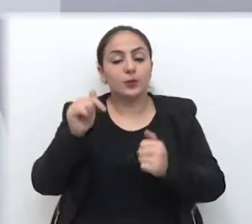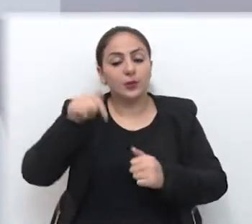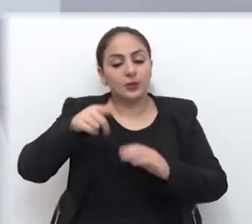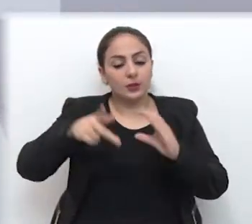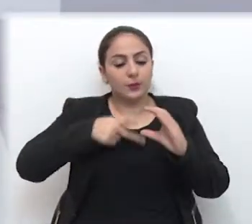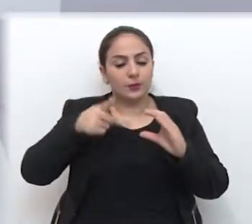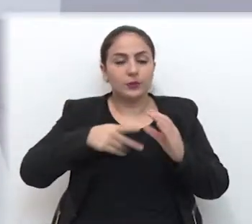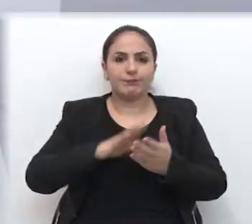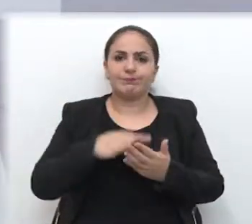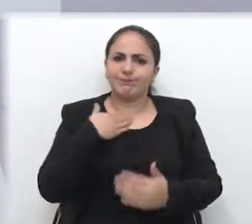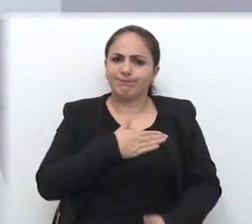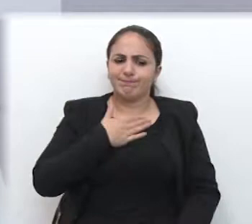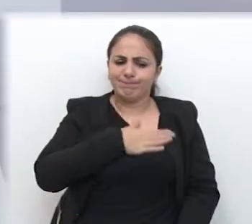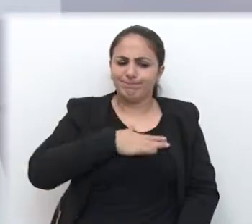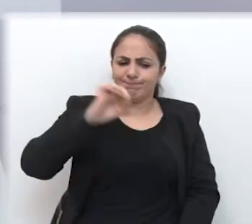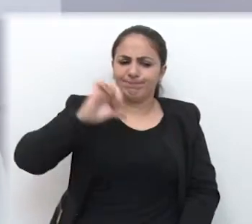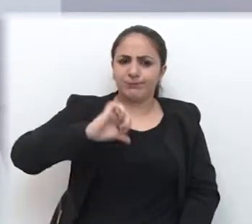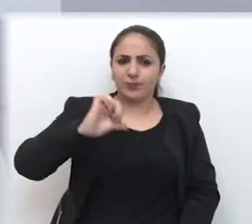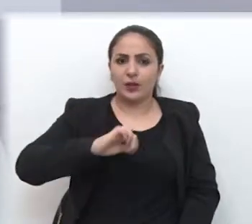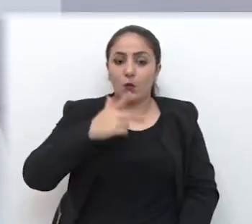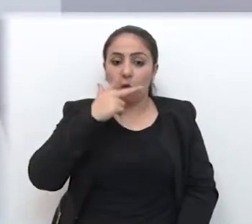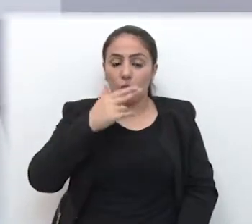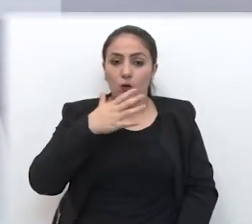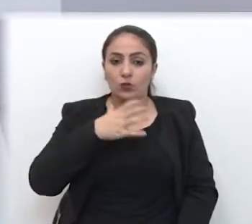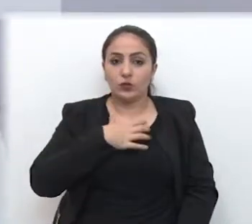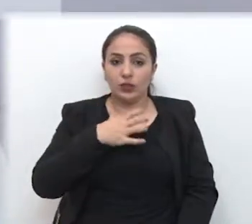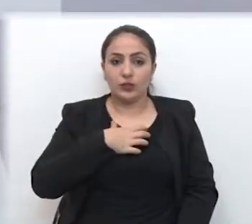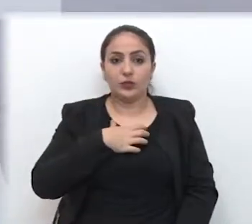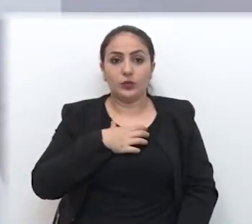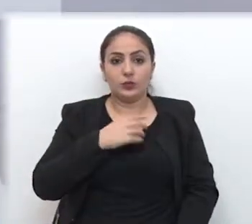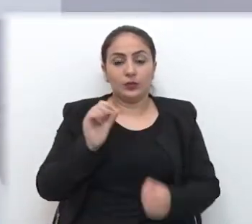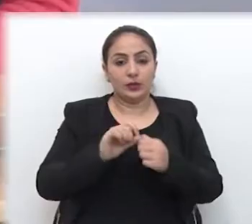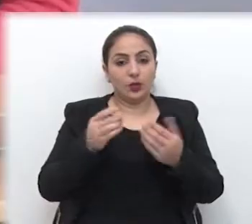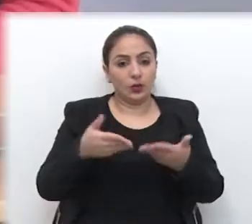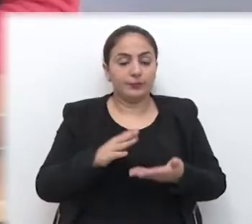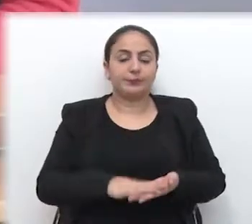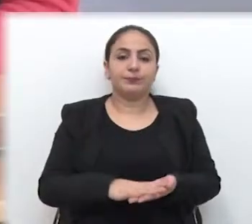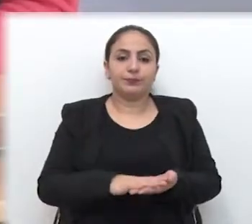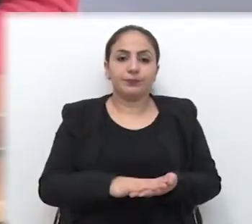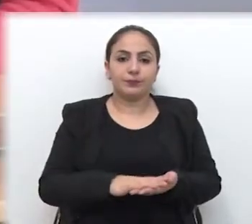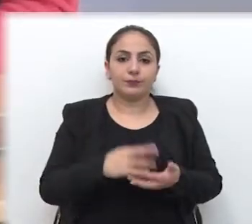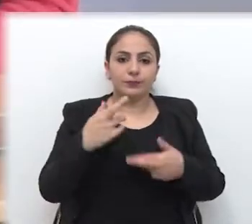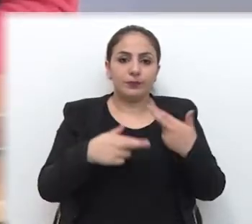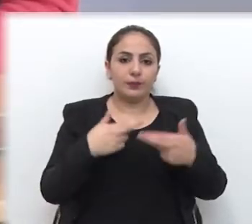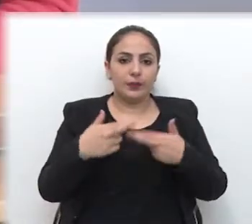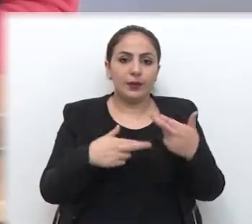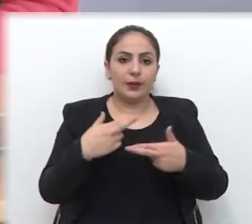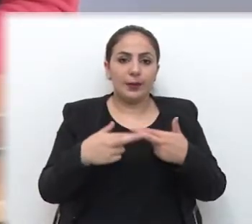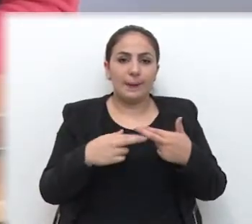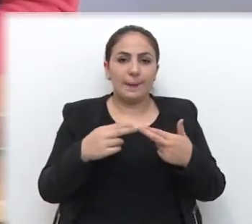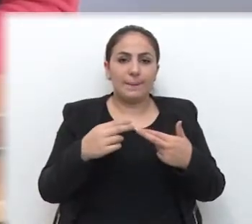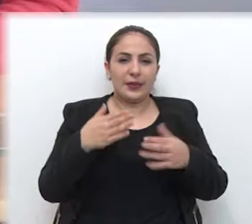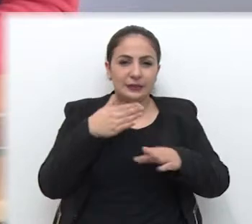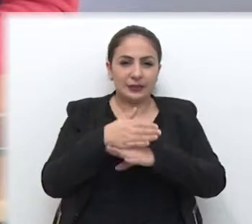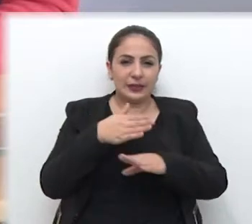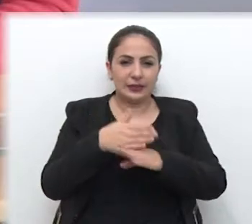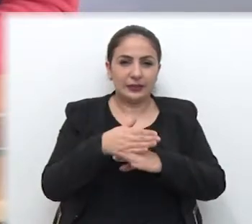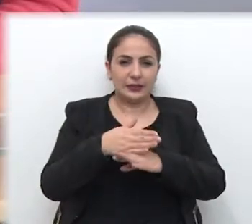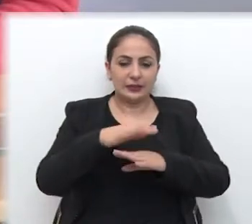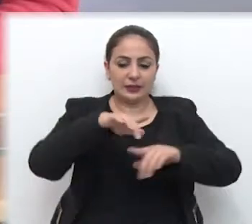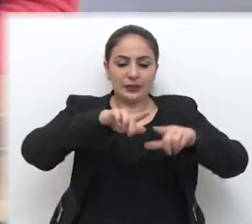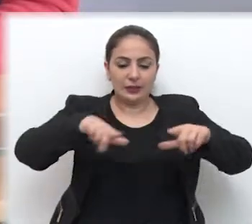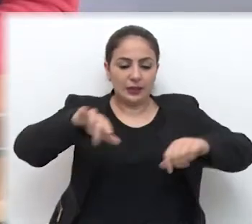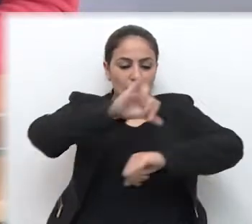de Vereadores, e estamos insatisfeitos com a postura que tem sido adotada até o presente momento. A revitalização do playground, que fica no